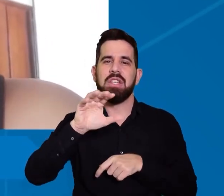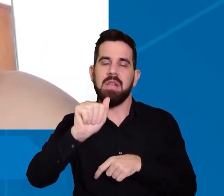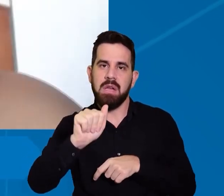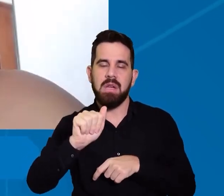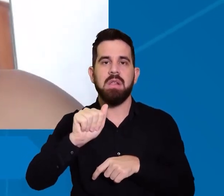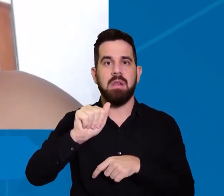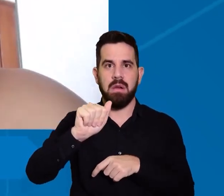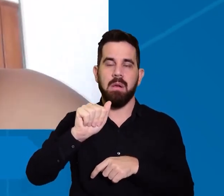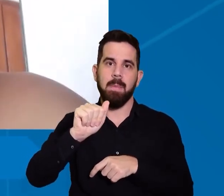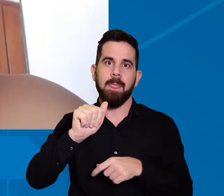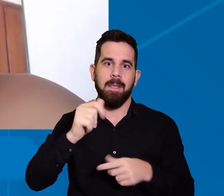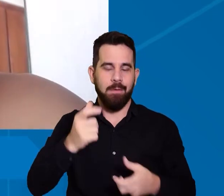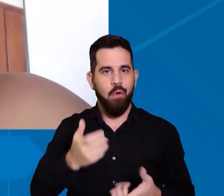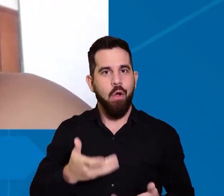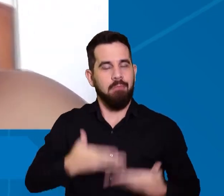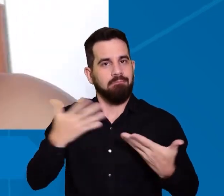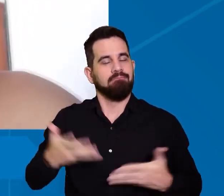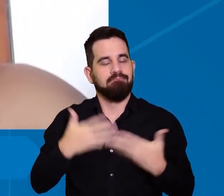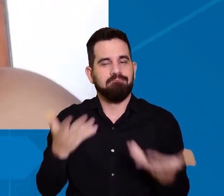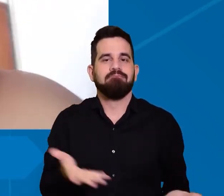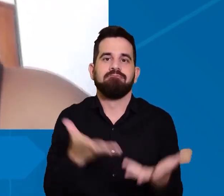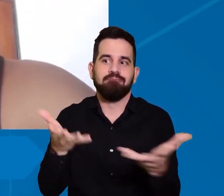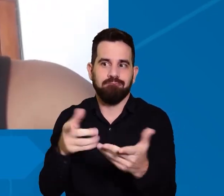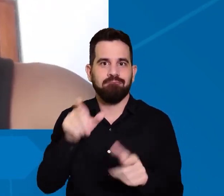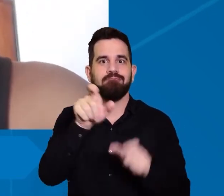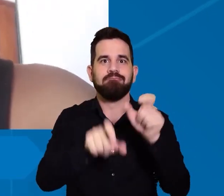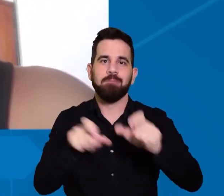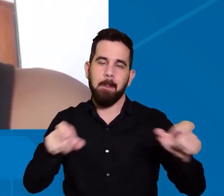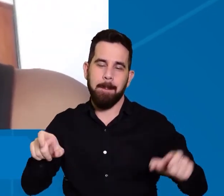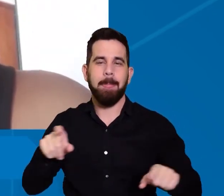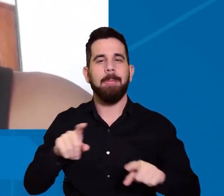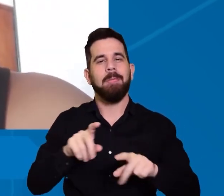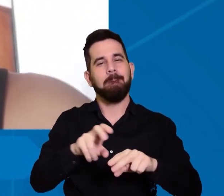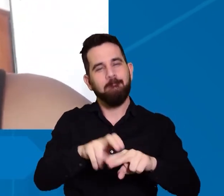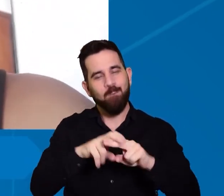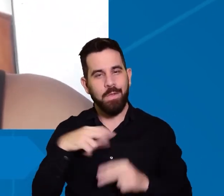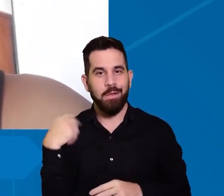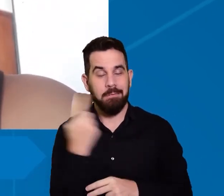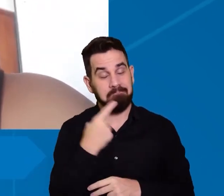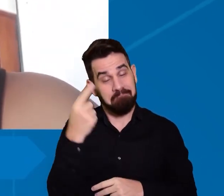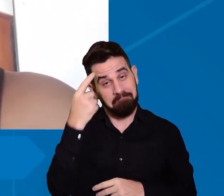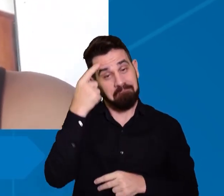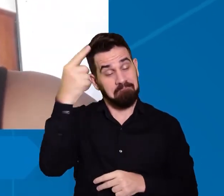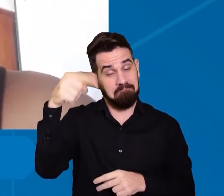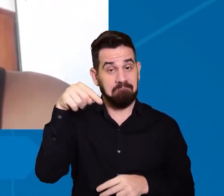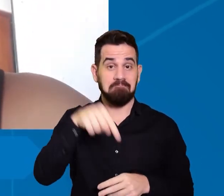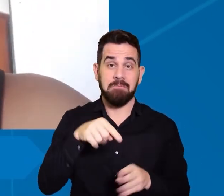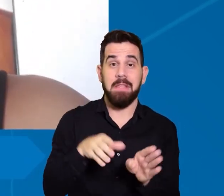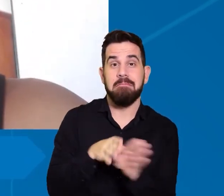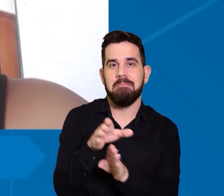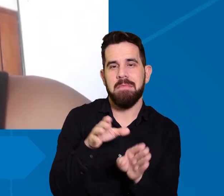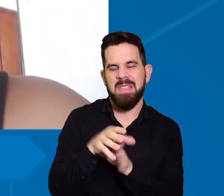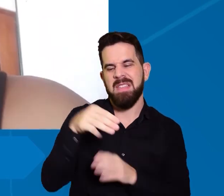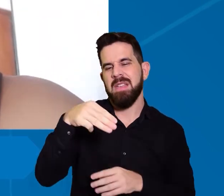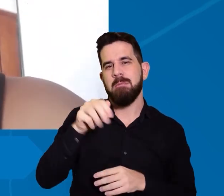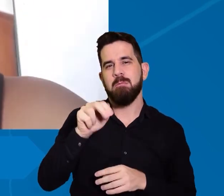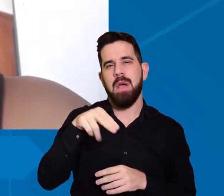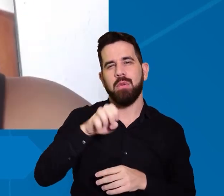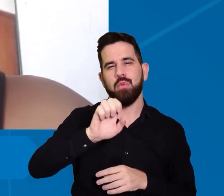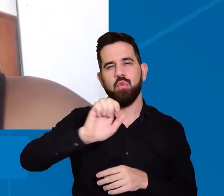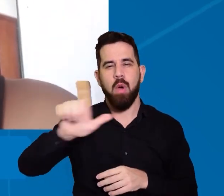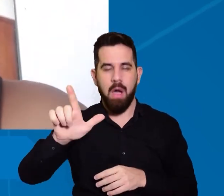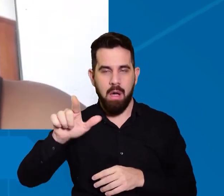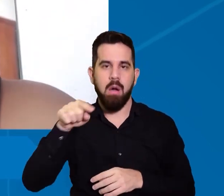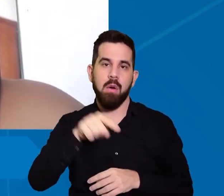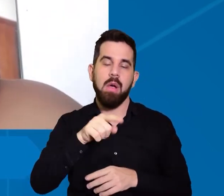quem lê e diversos assuntos detalhados e foi assim que nasceu o manual também para atender essa necessidade de extensão e